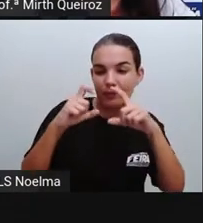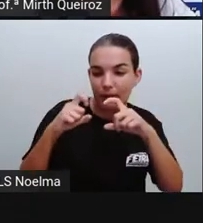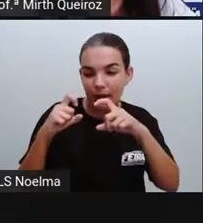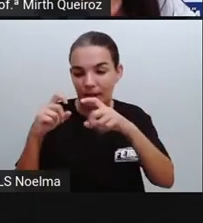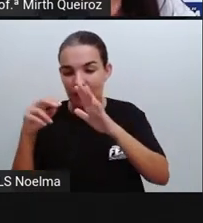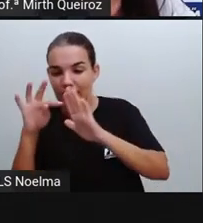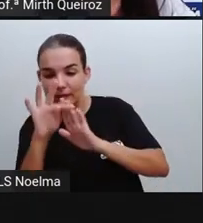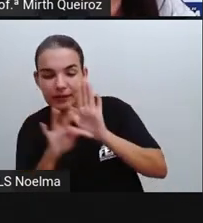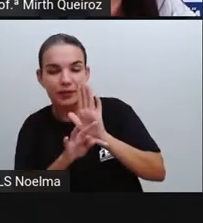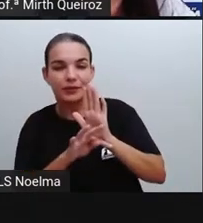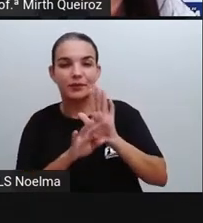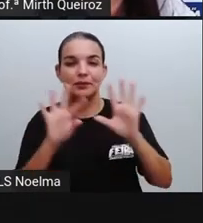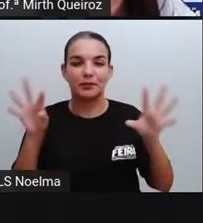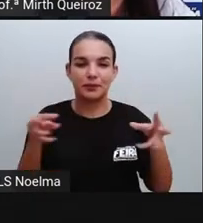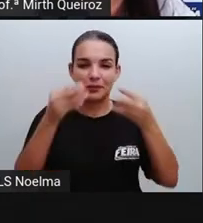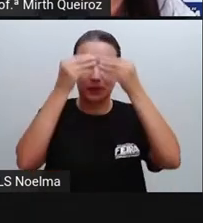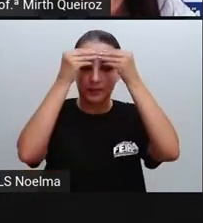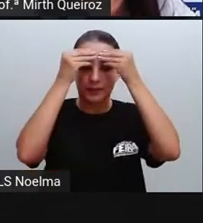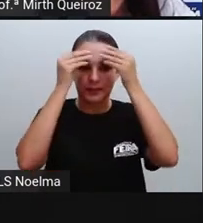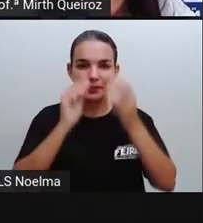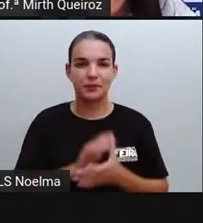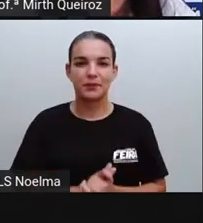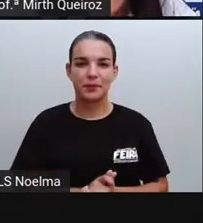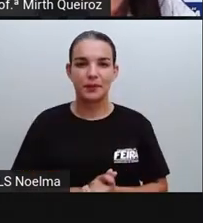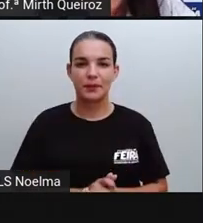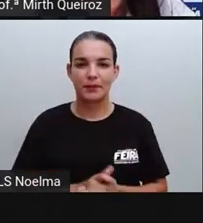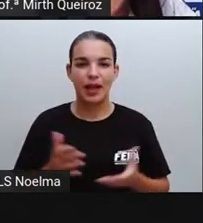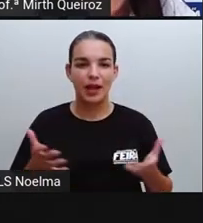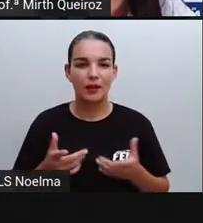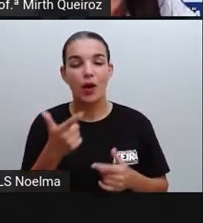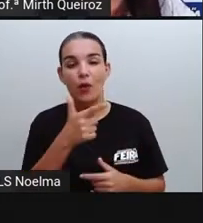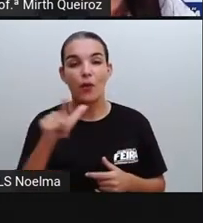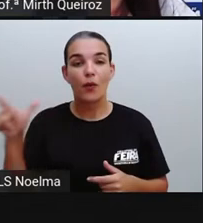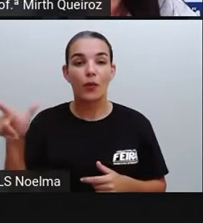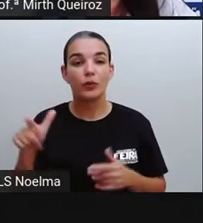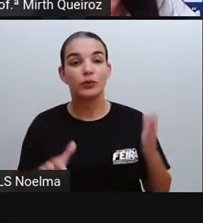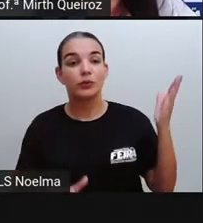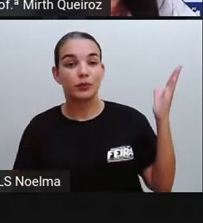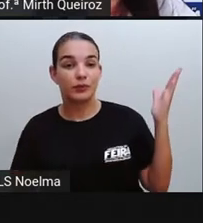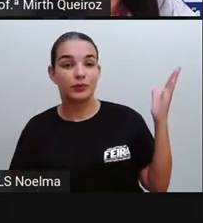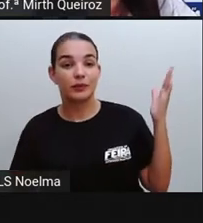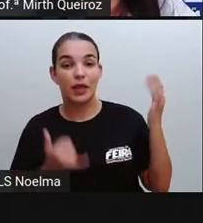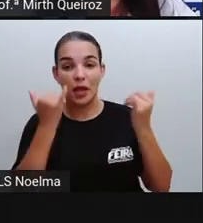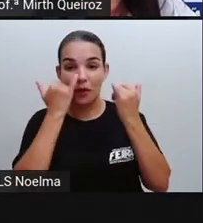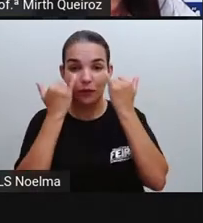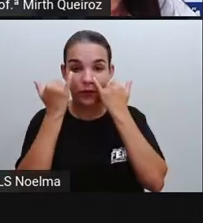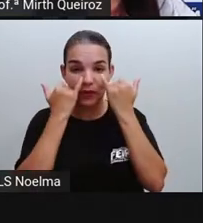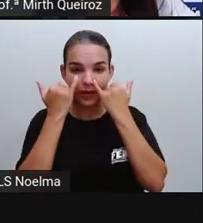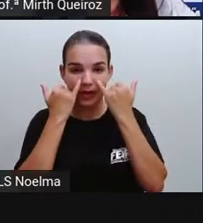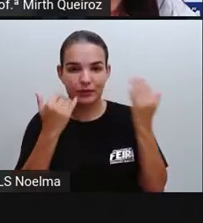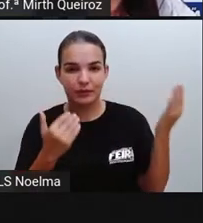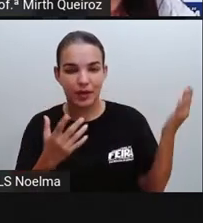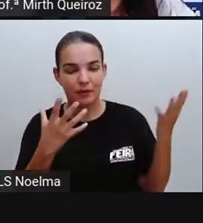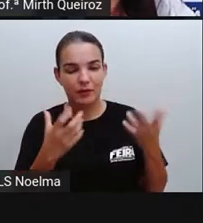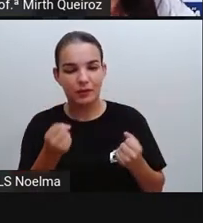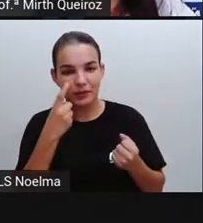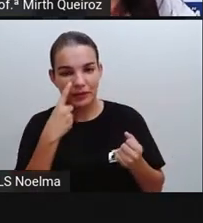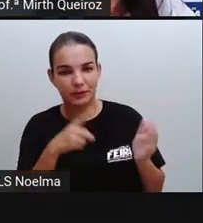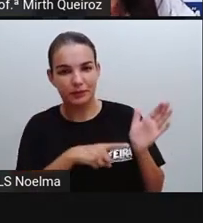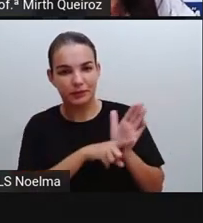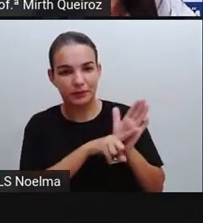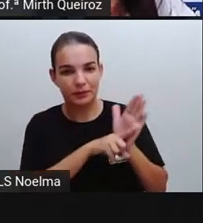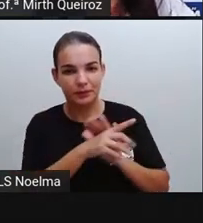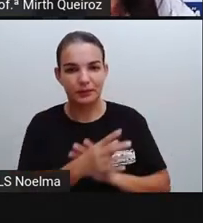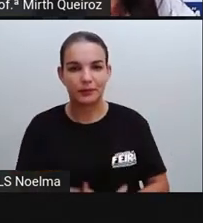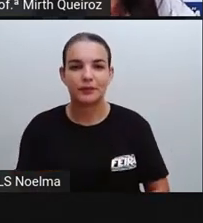compreensão do texto. Aqui nós temos mais um infográfico. Vamos analisá-lo.